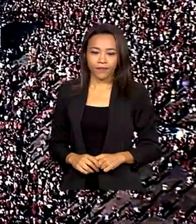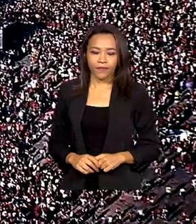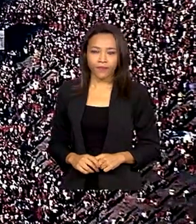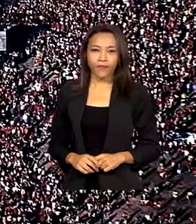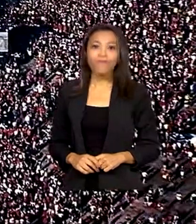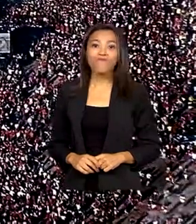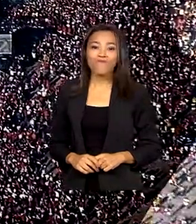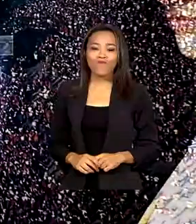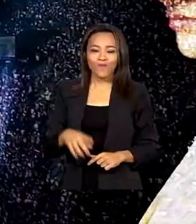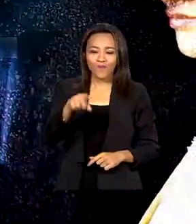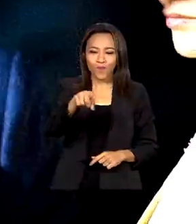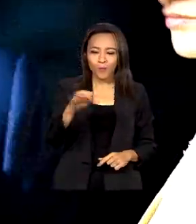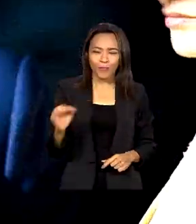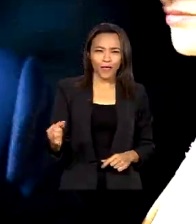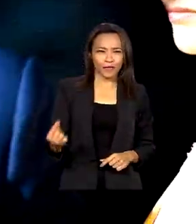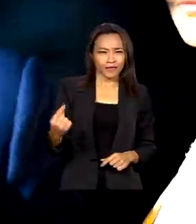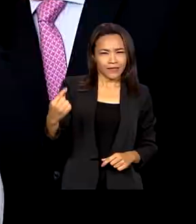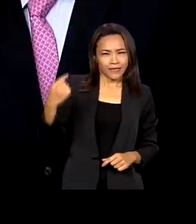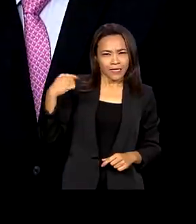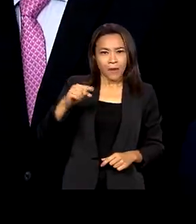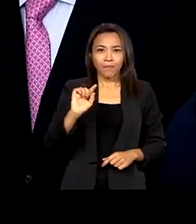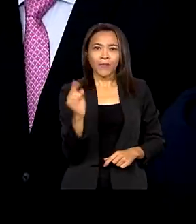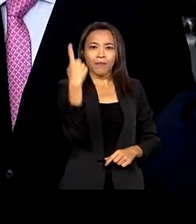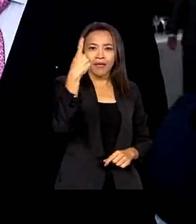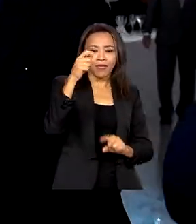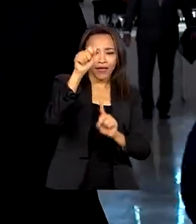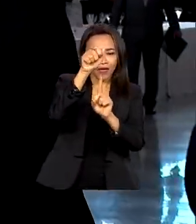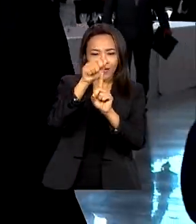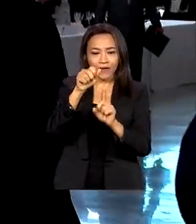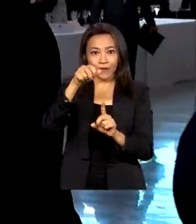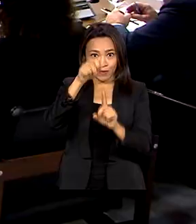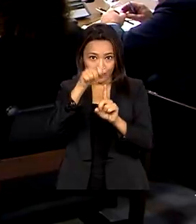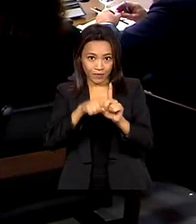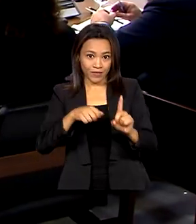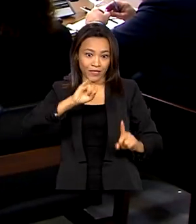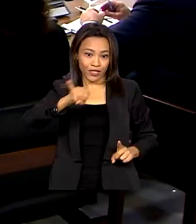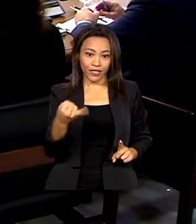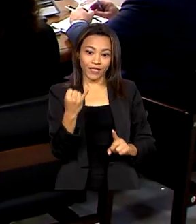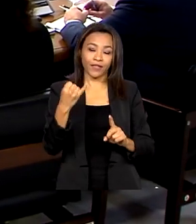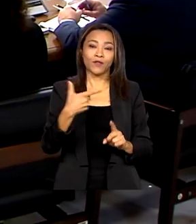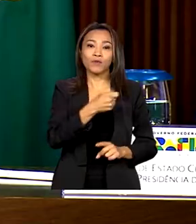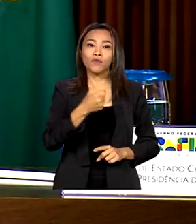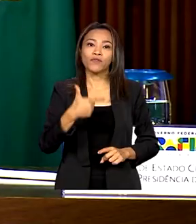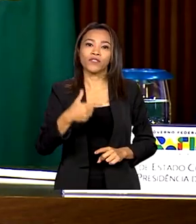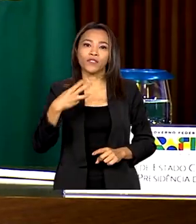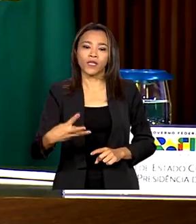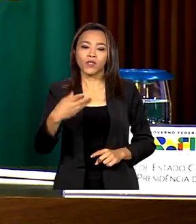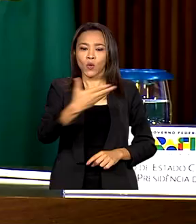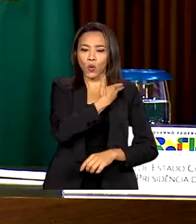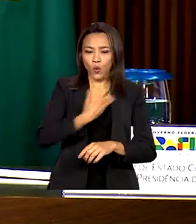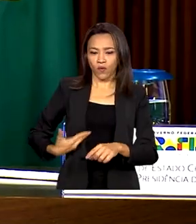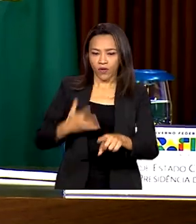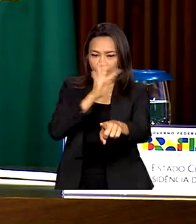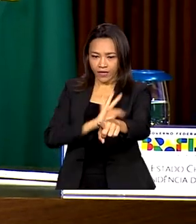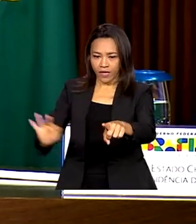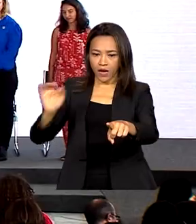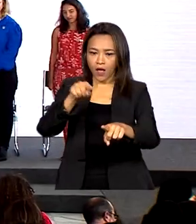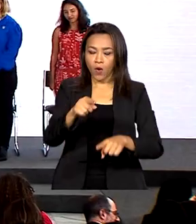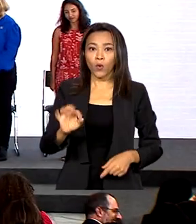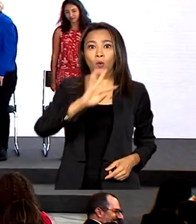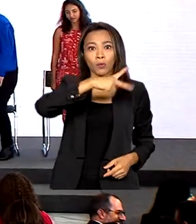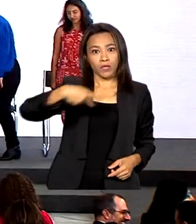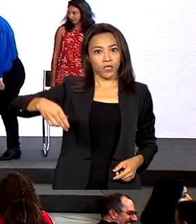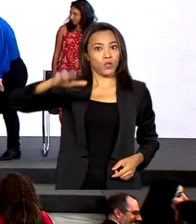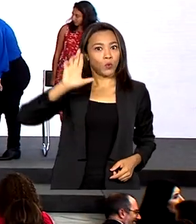Desde as primeiras horas de 1º de janeiro de 2023, o governo federal, comandado pelo presidente Lula,